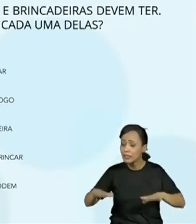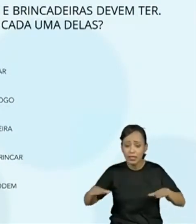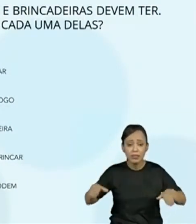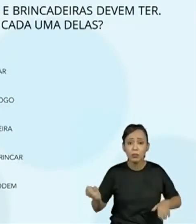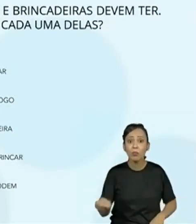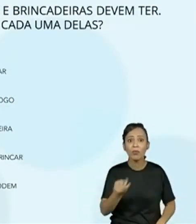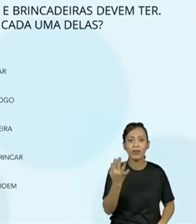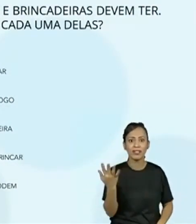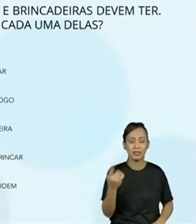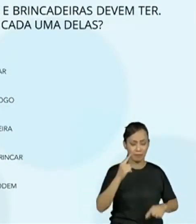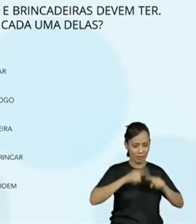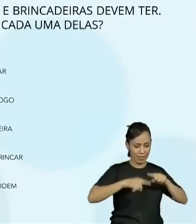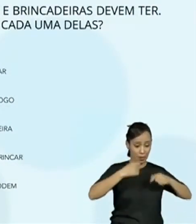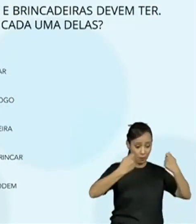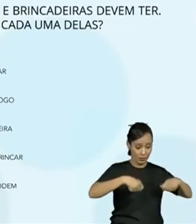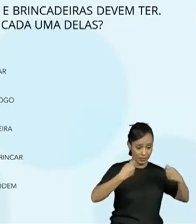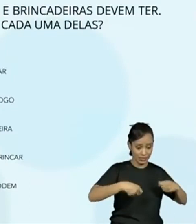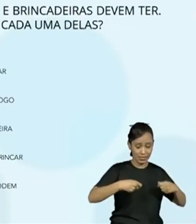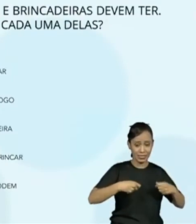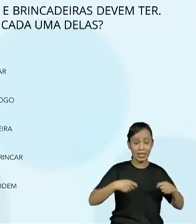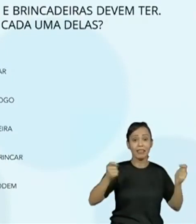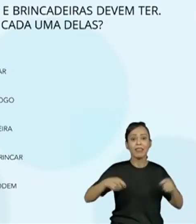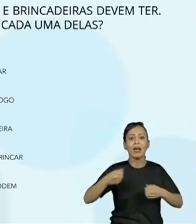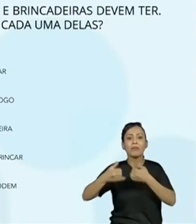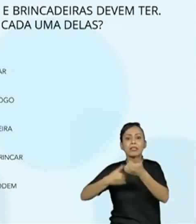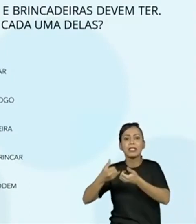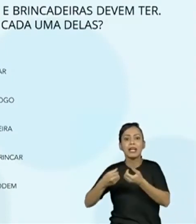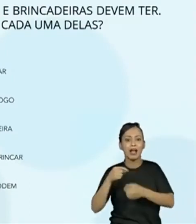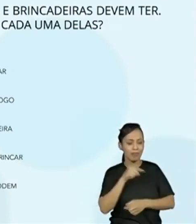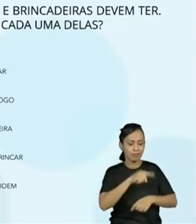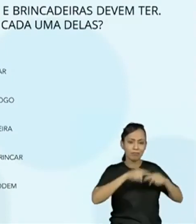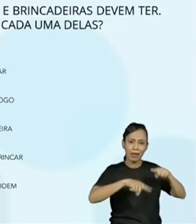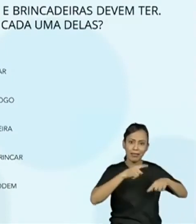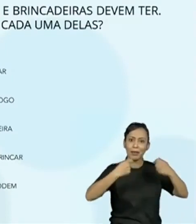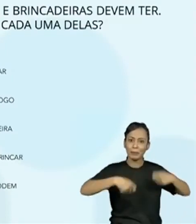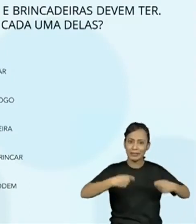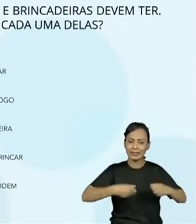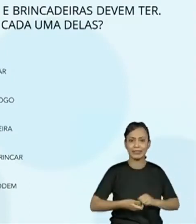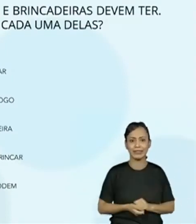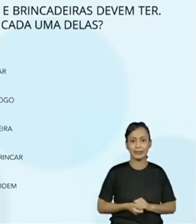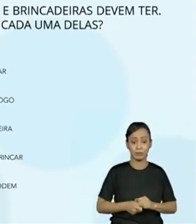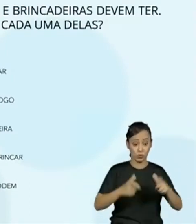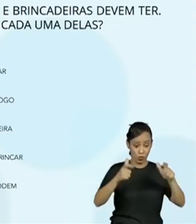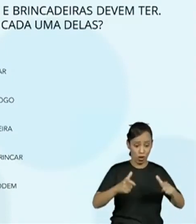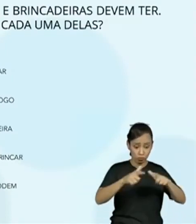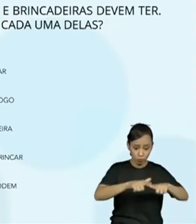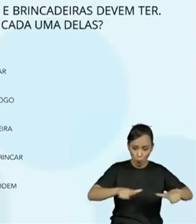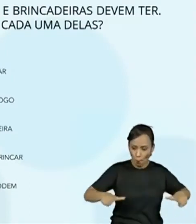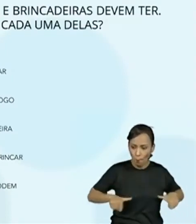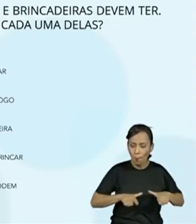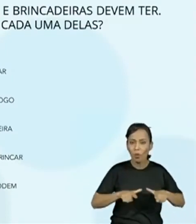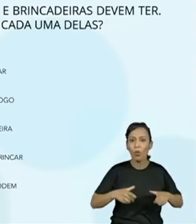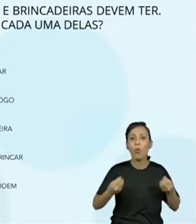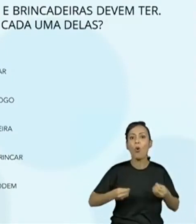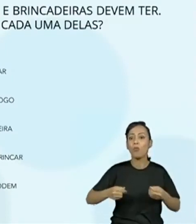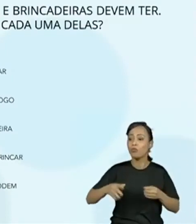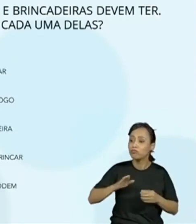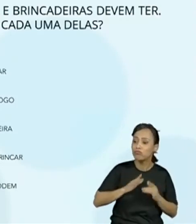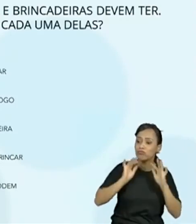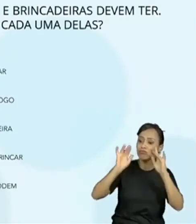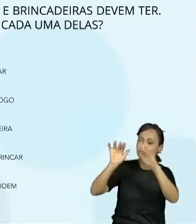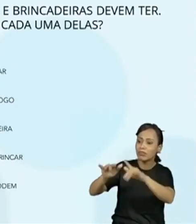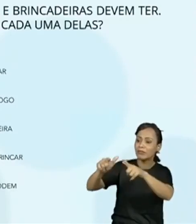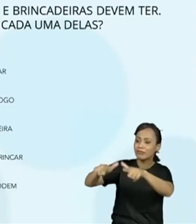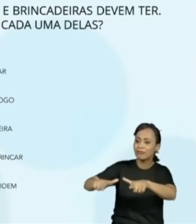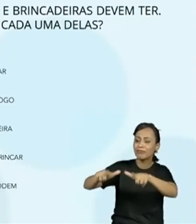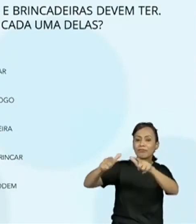necessário é o que você vai precisar para brincar. O local é onde você vai brincar. Então, você entendeu direitinho tudo isso que